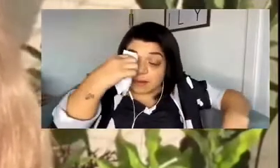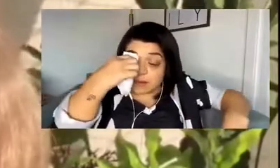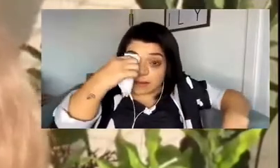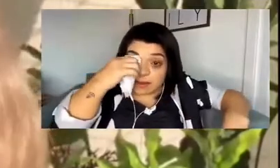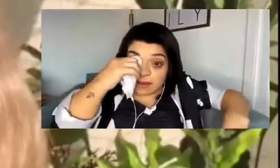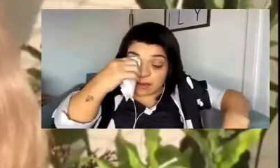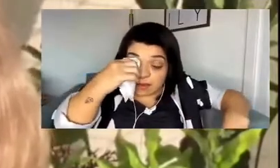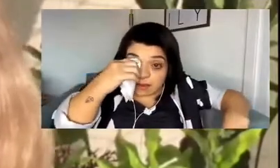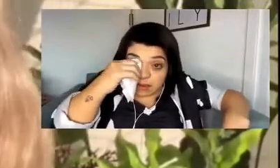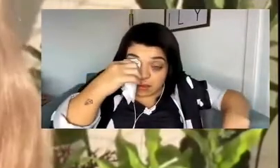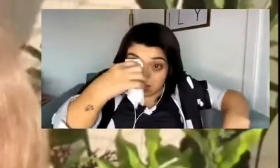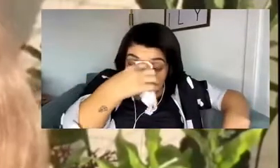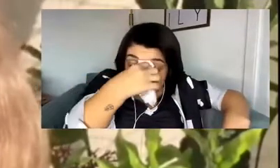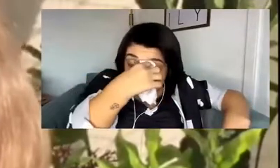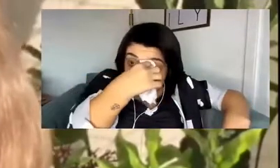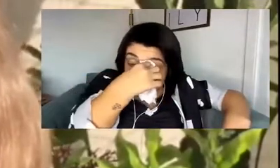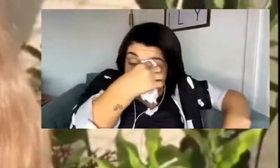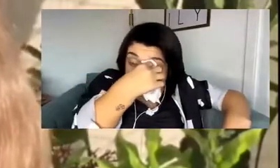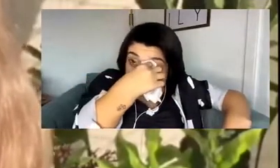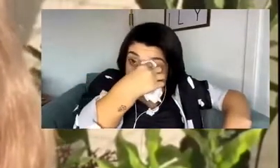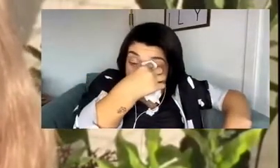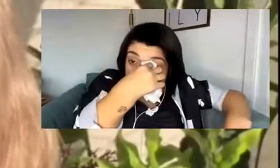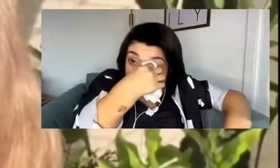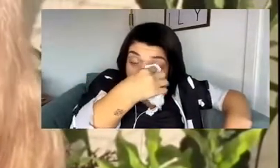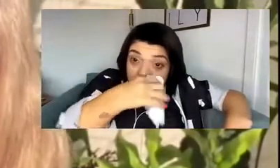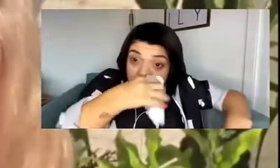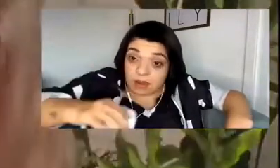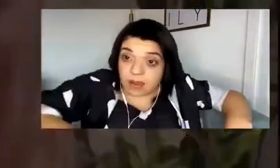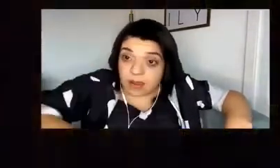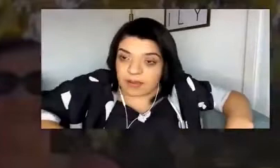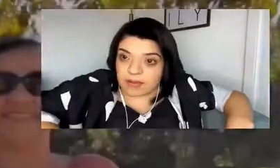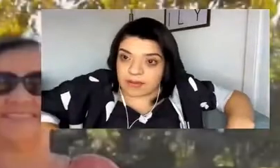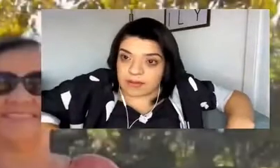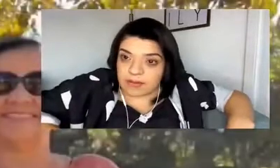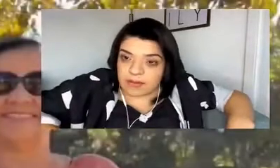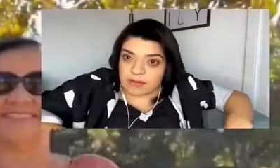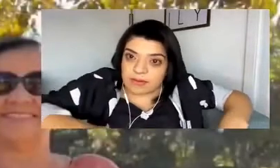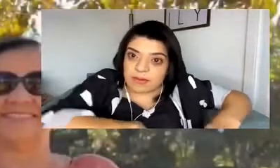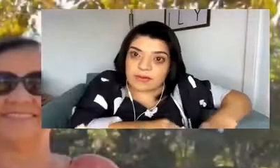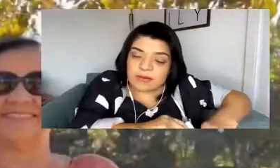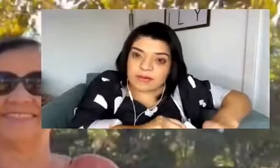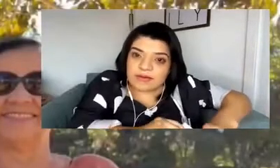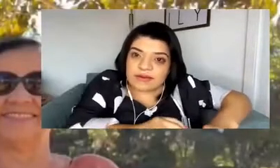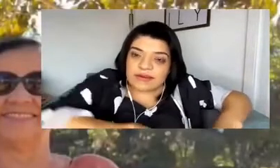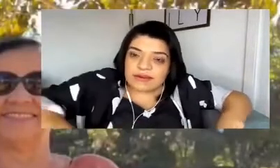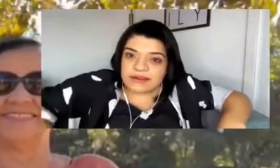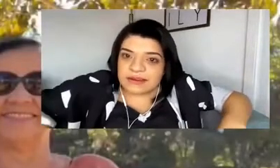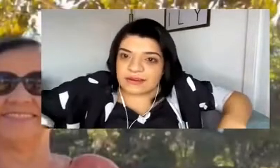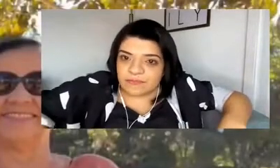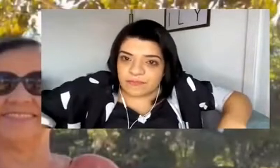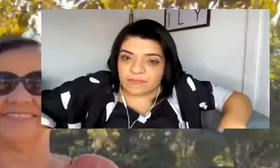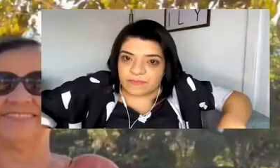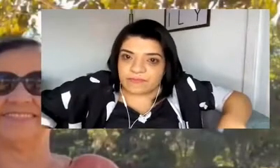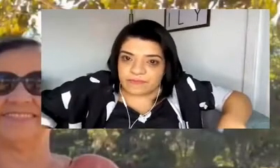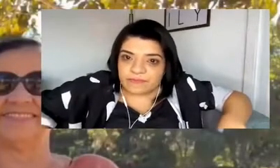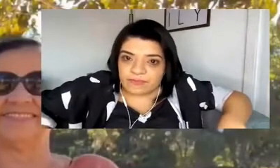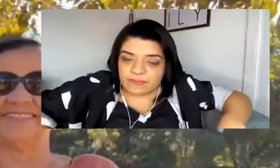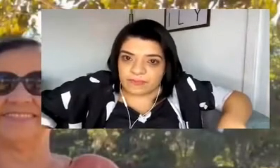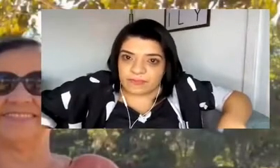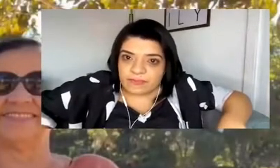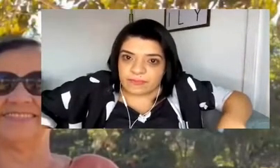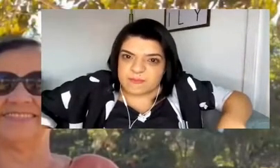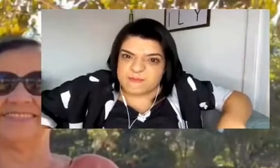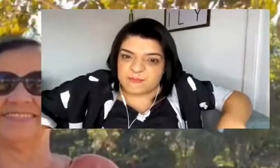maravilhosa, do seu caráter, sua formação, ser assim. É graças também a maravilhosa educação que a sua mãe deu. A Rose foi uma